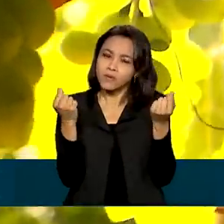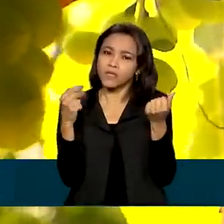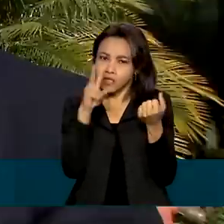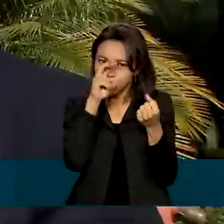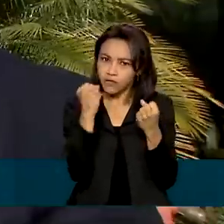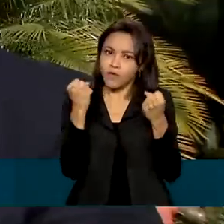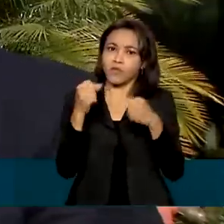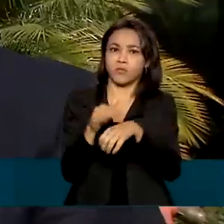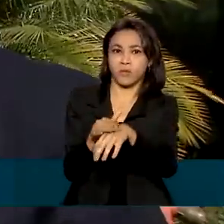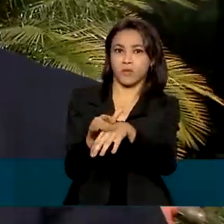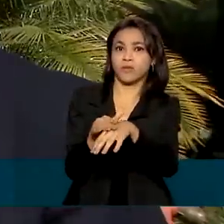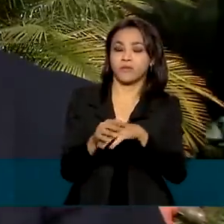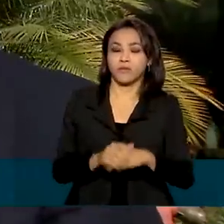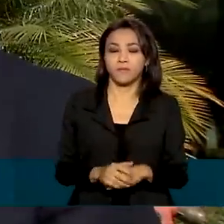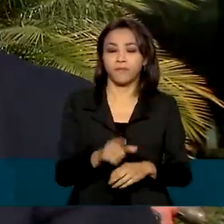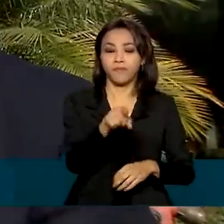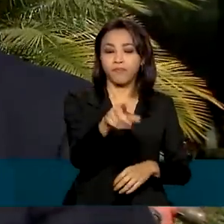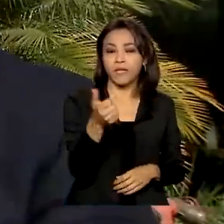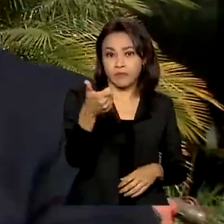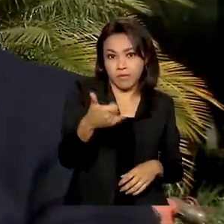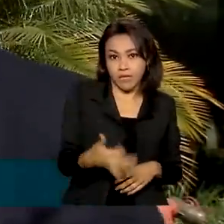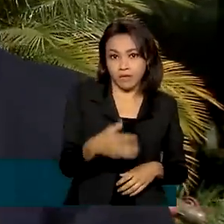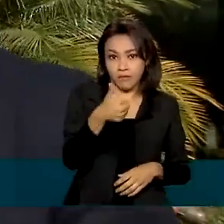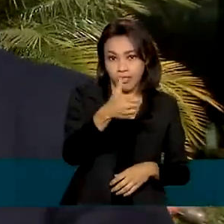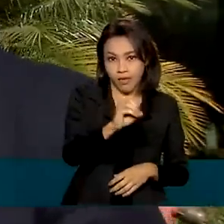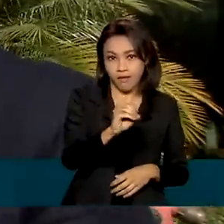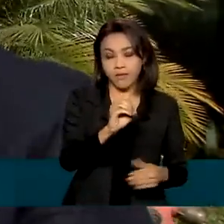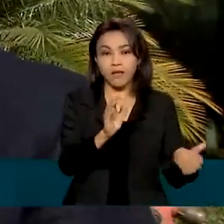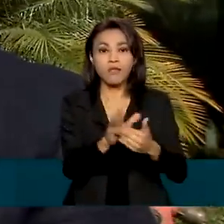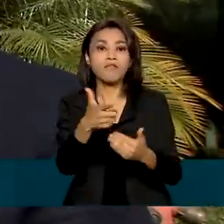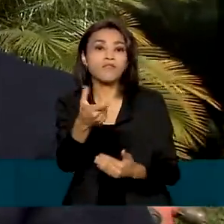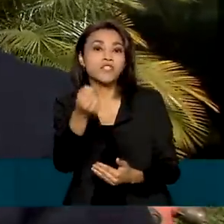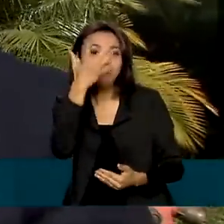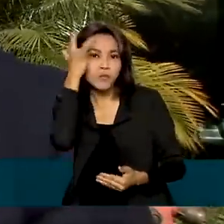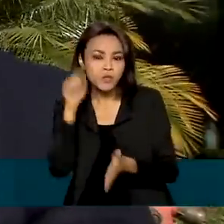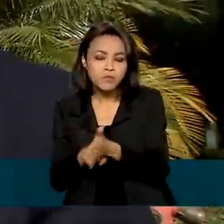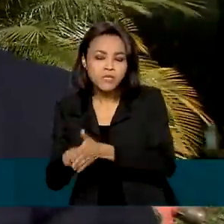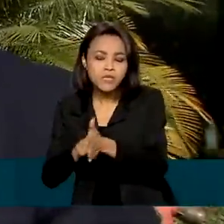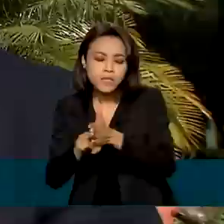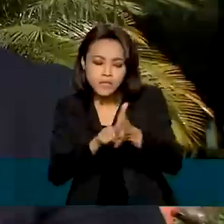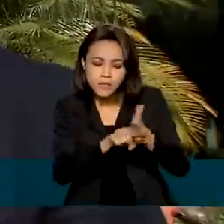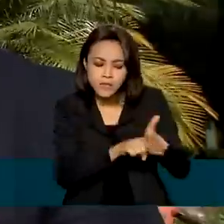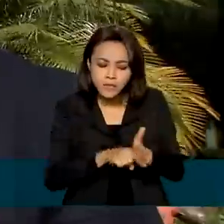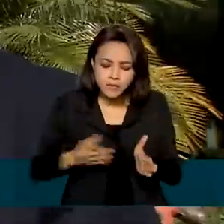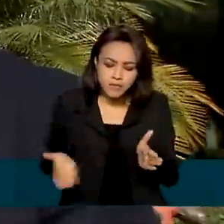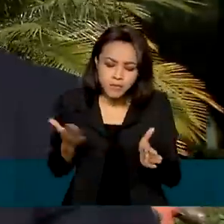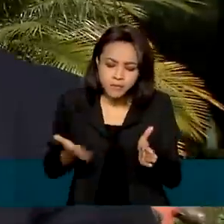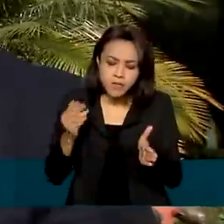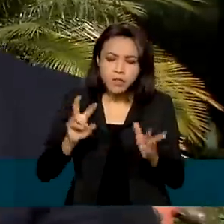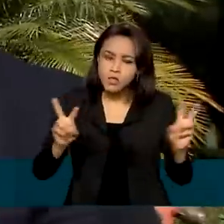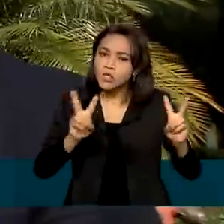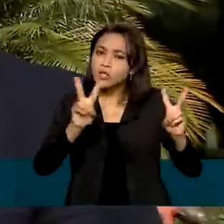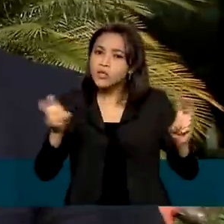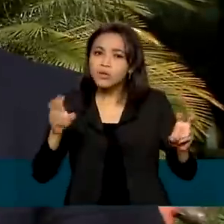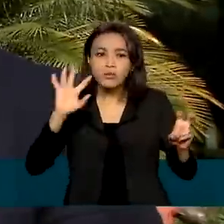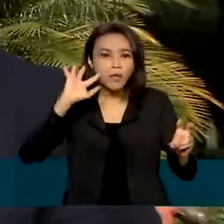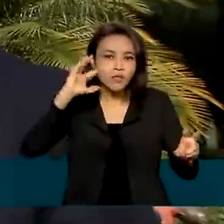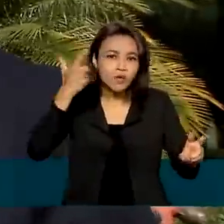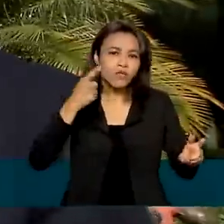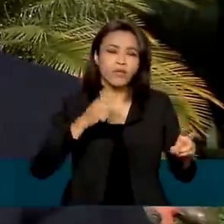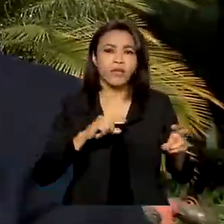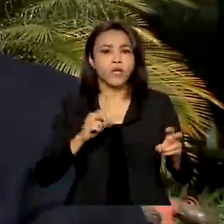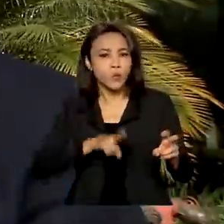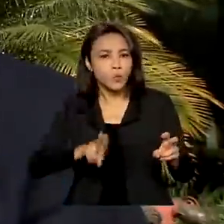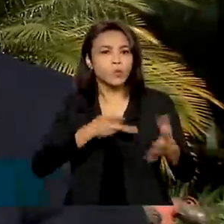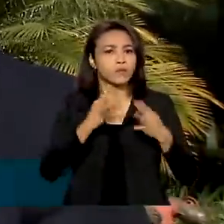doenças. Entre 10 e 20 pesquisadores com corpo técnico desenvolveram pesquisas, soluções de inovação com